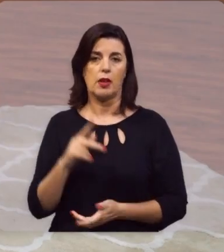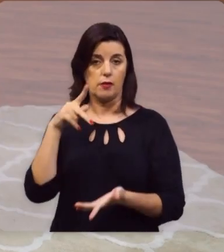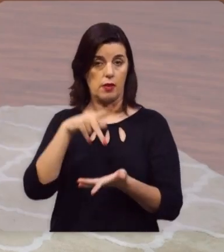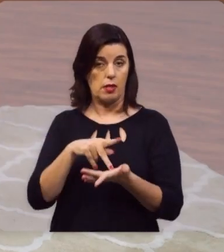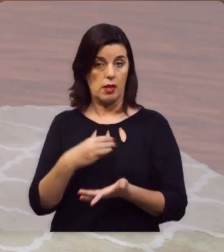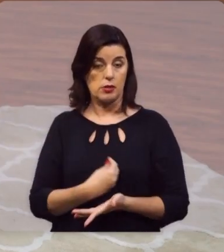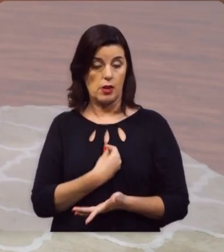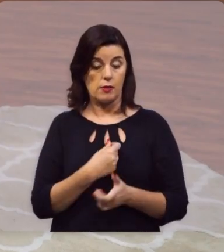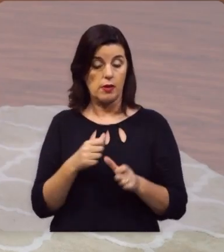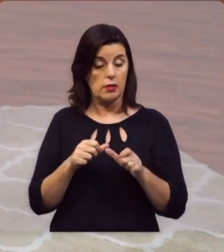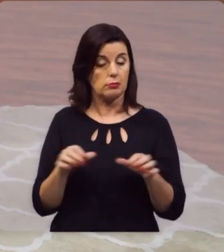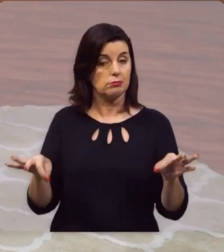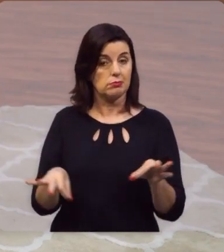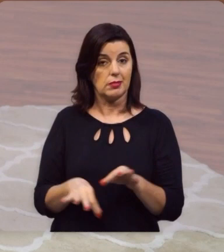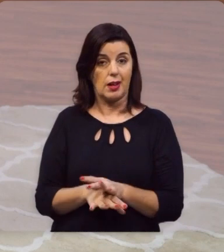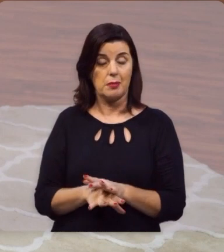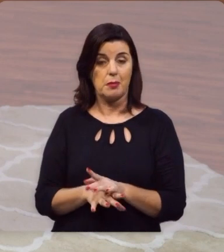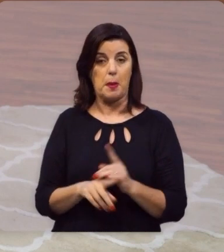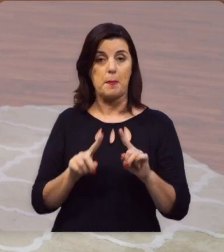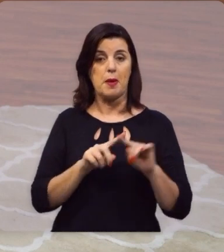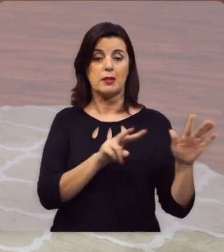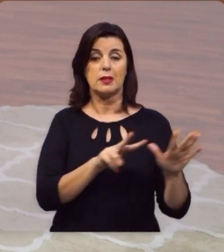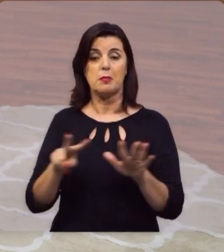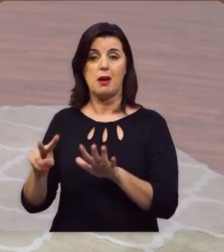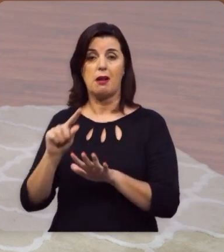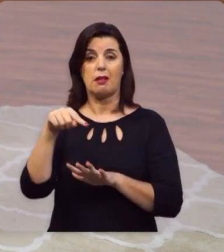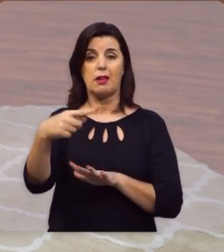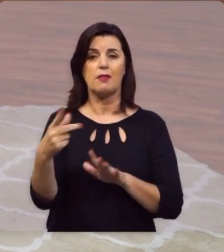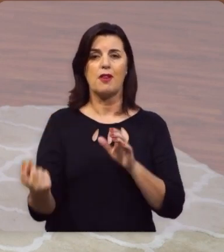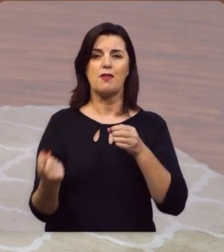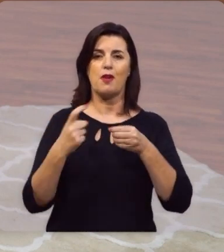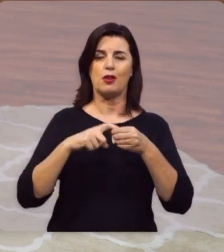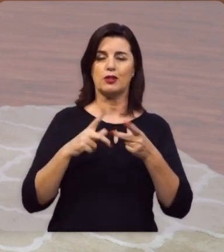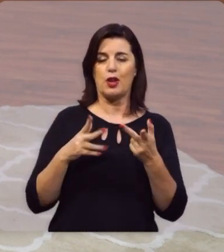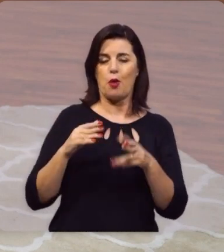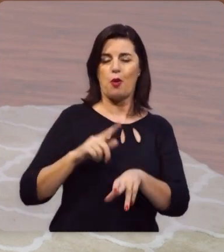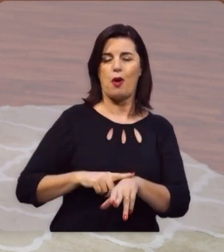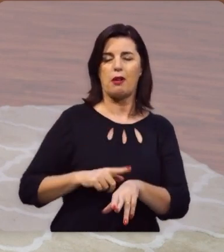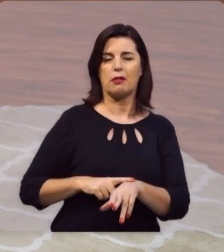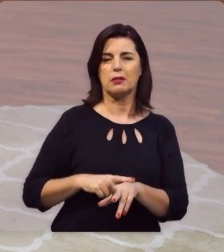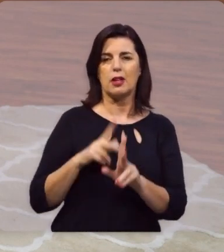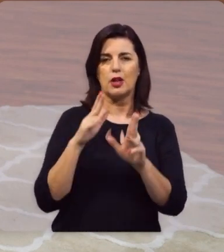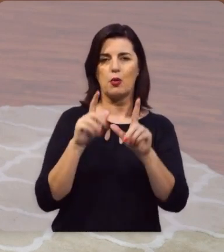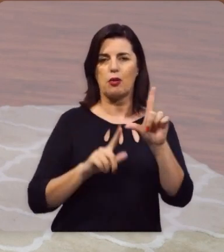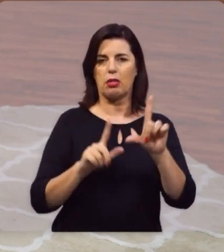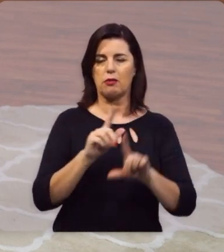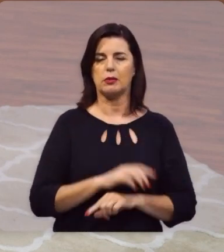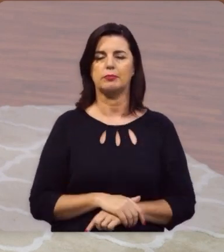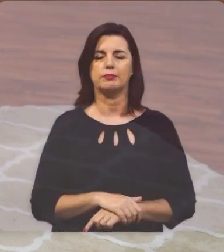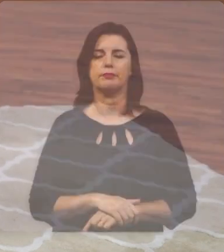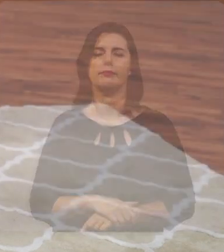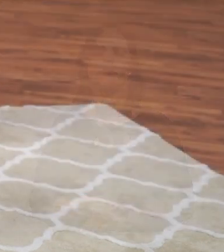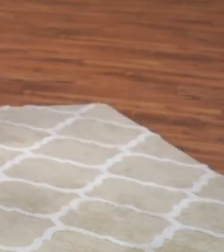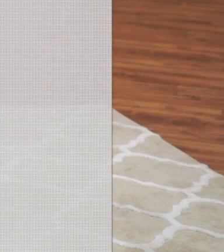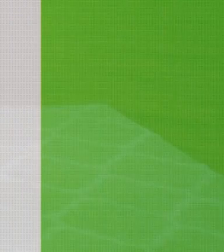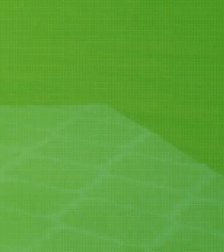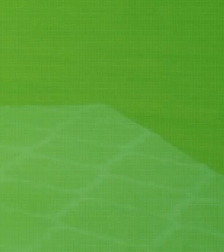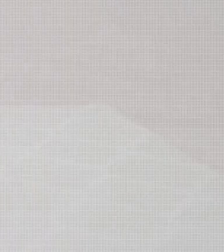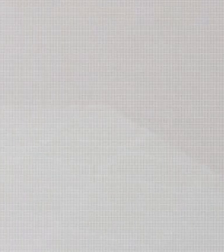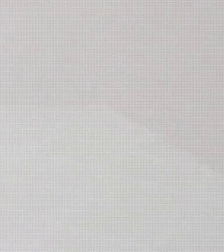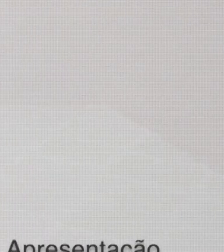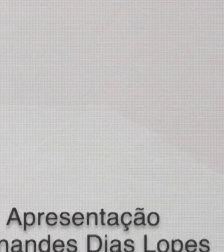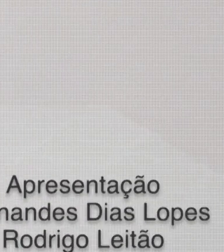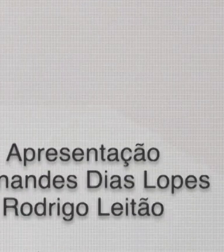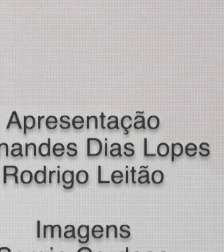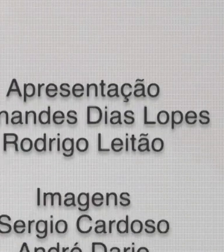O Verdade e Vida vai ficando por aqui, mas semana que vem estaremos de volta, neste mesmo horário, e neste mesmo canal. O